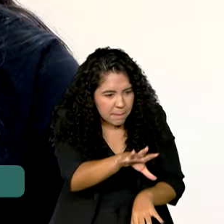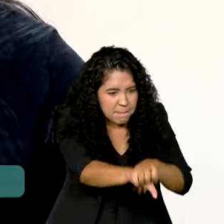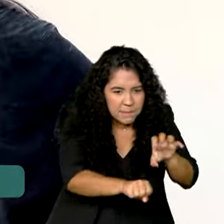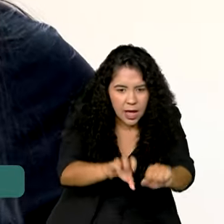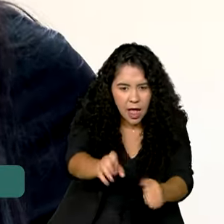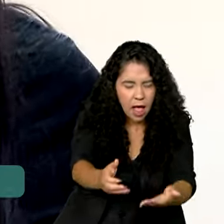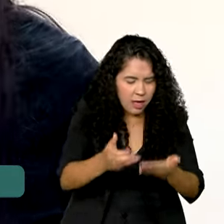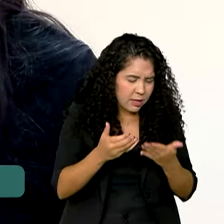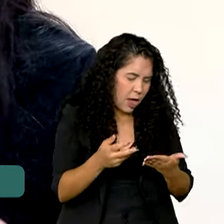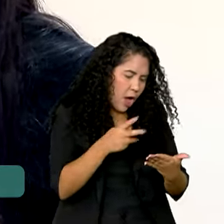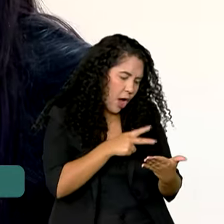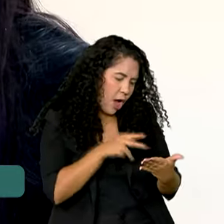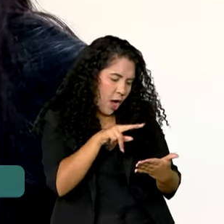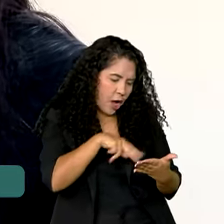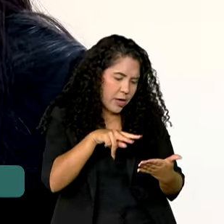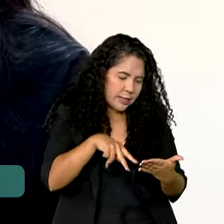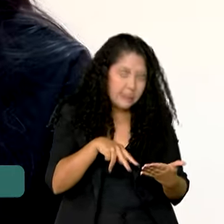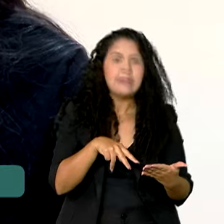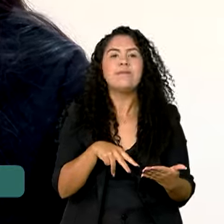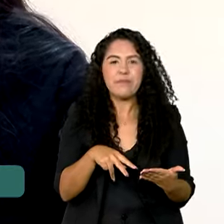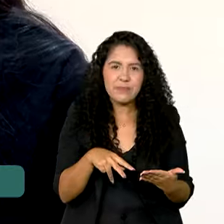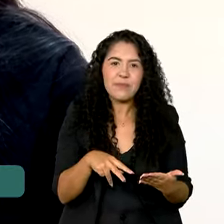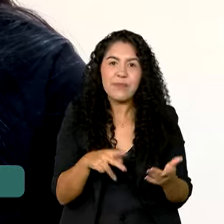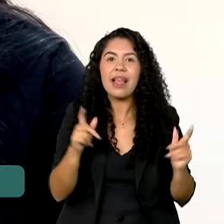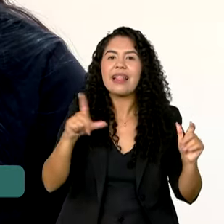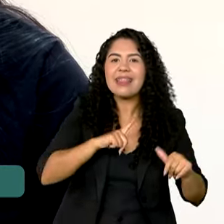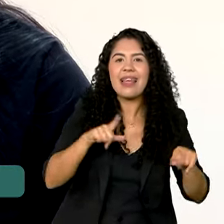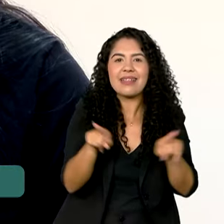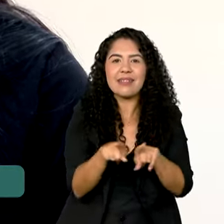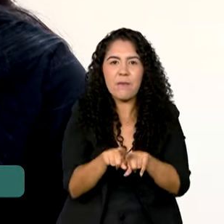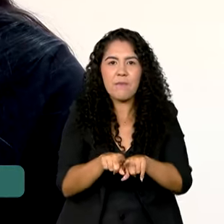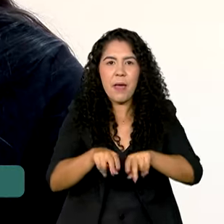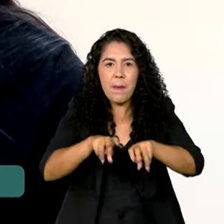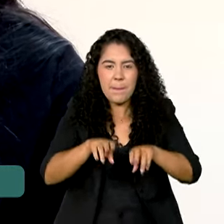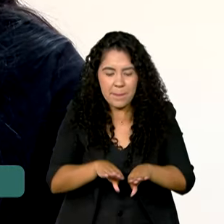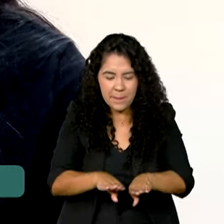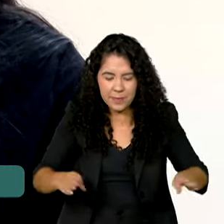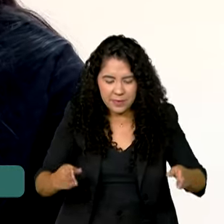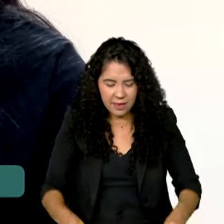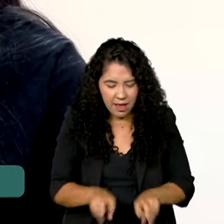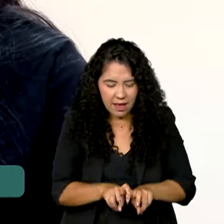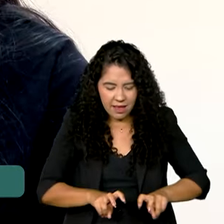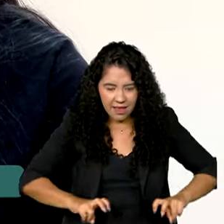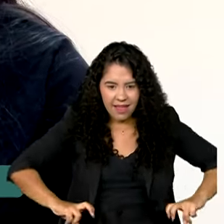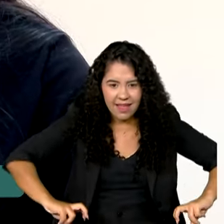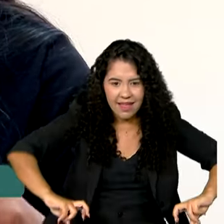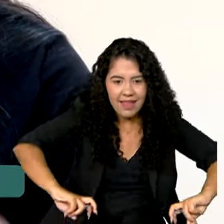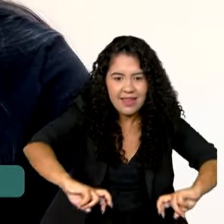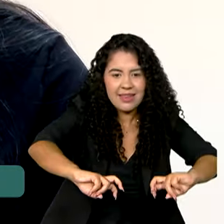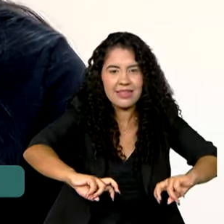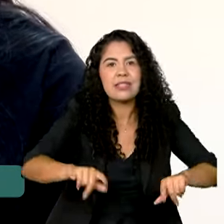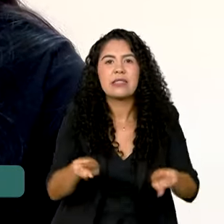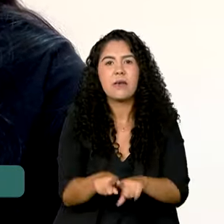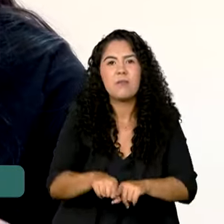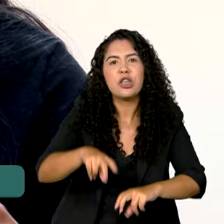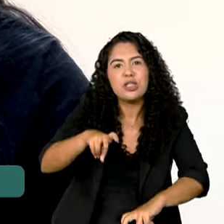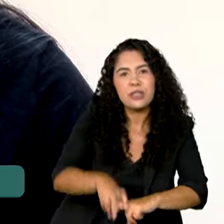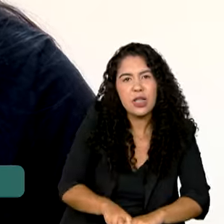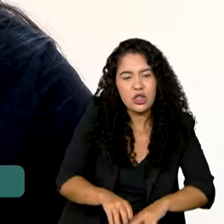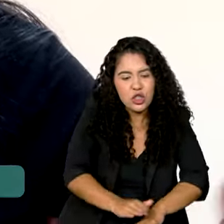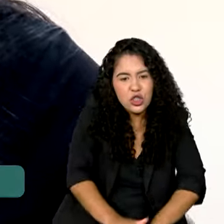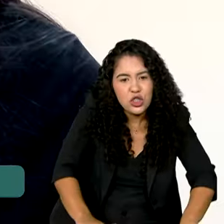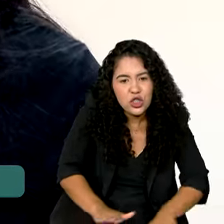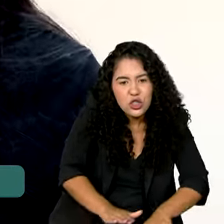pega, senta, lê. A gente tem as banquetinhas ali que eles podem arrastar, se sentar no chão, se sentar na